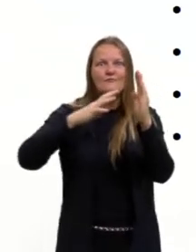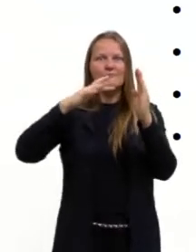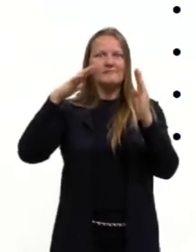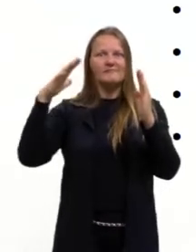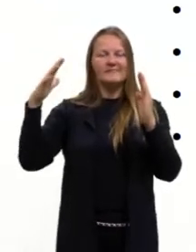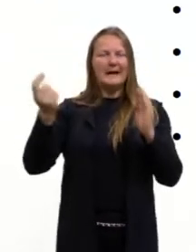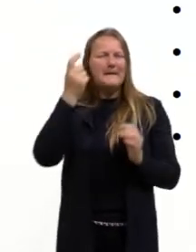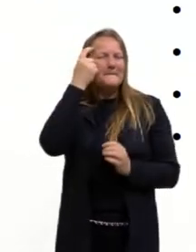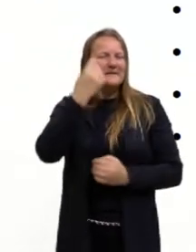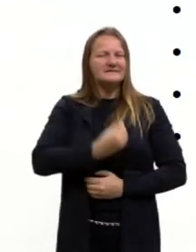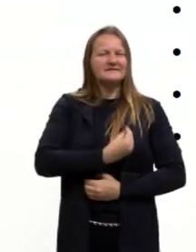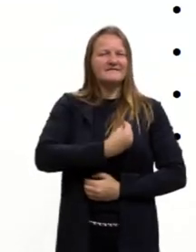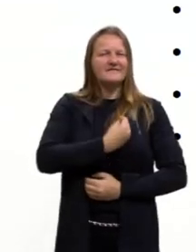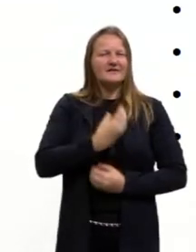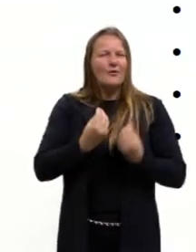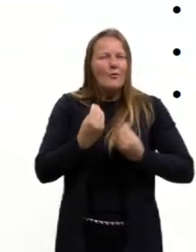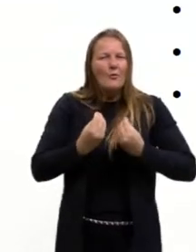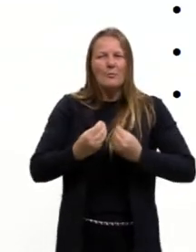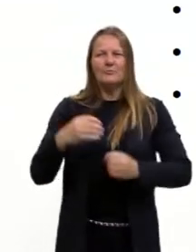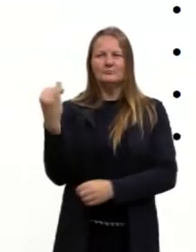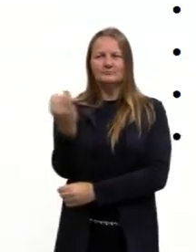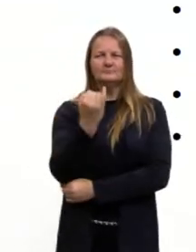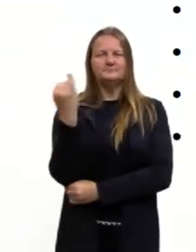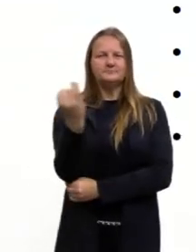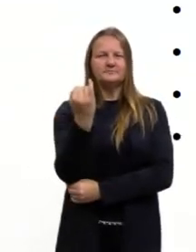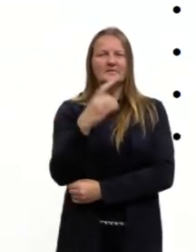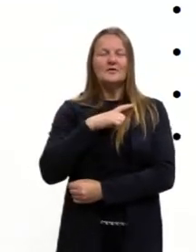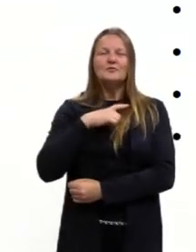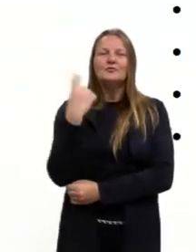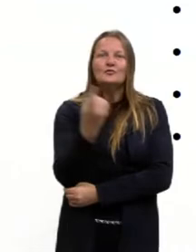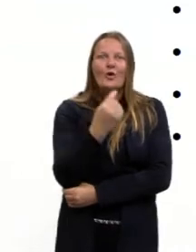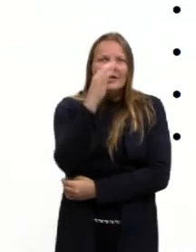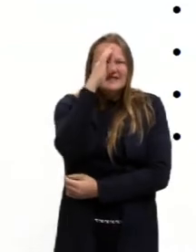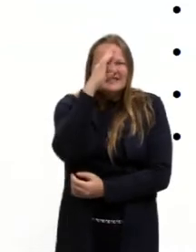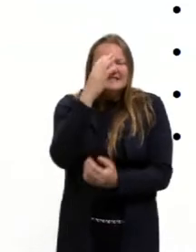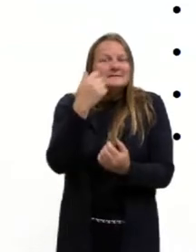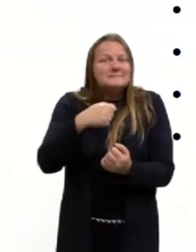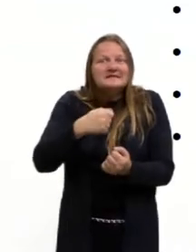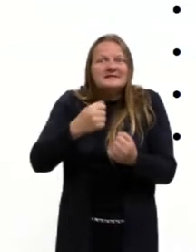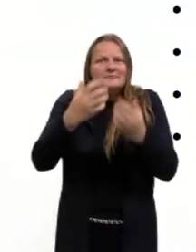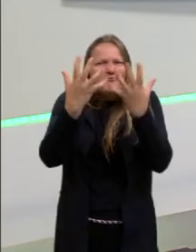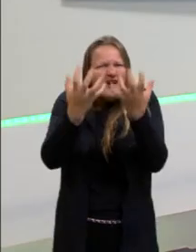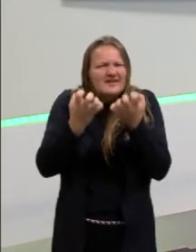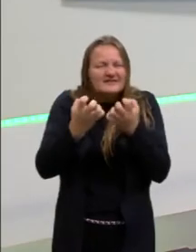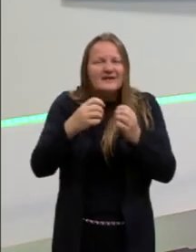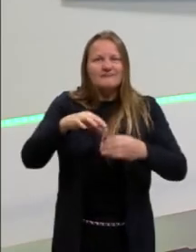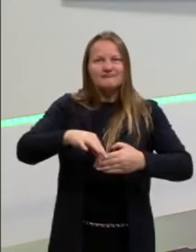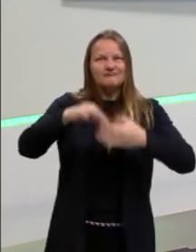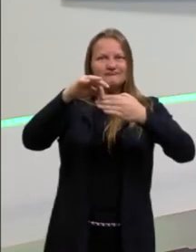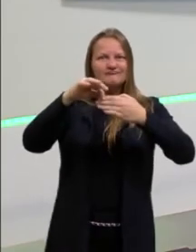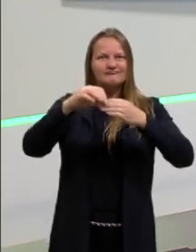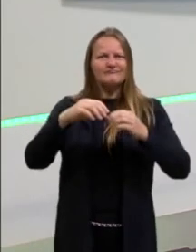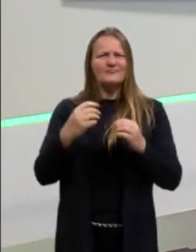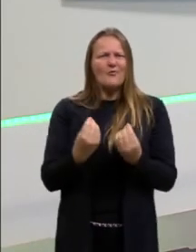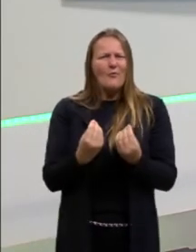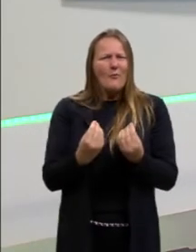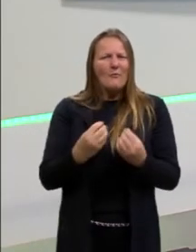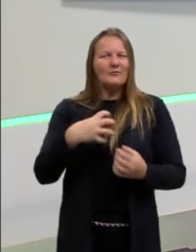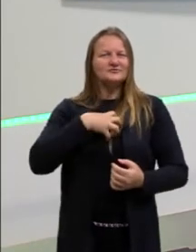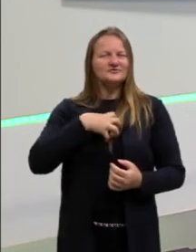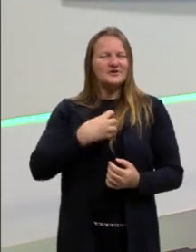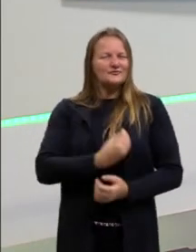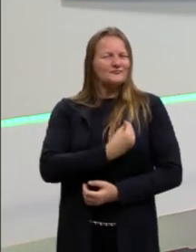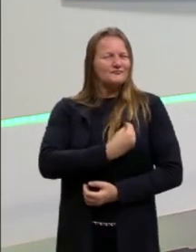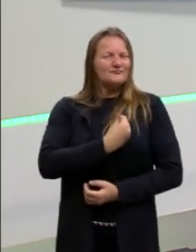de pensar a vida. E como seria importante a gente aceitar e exaltar mais essas formas de